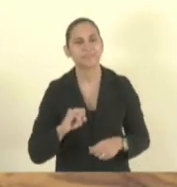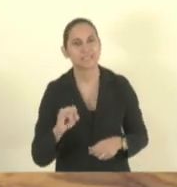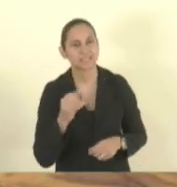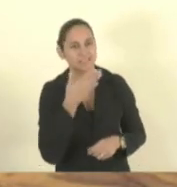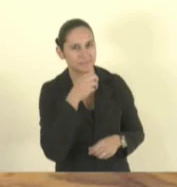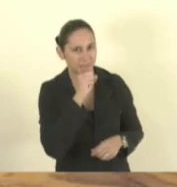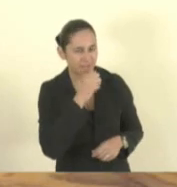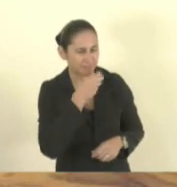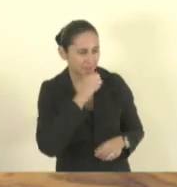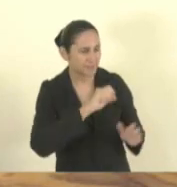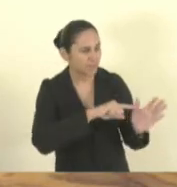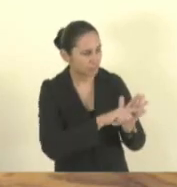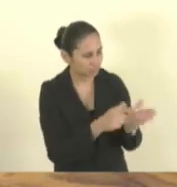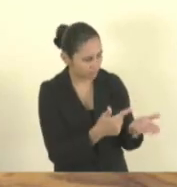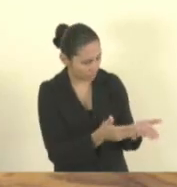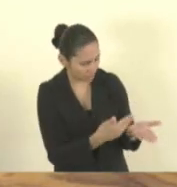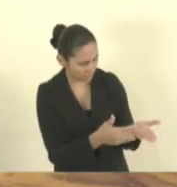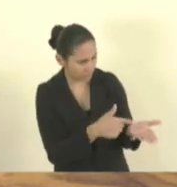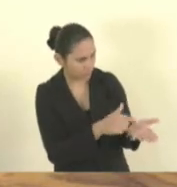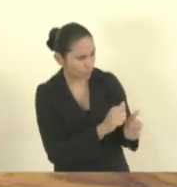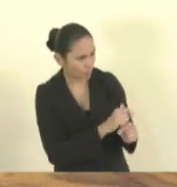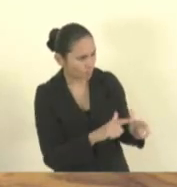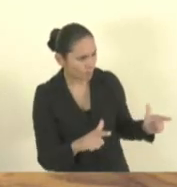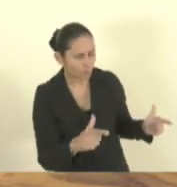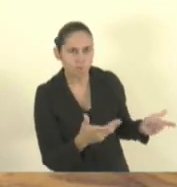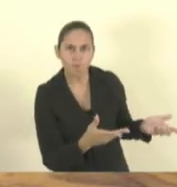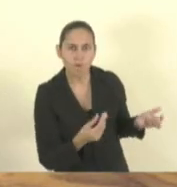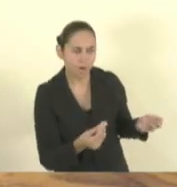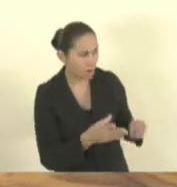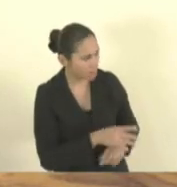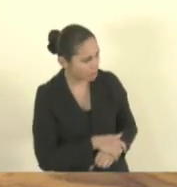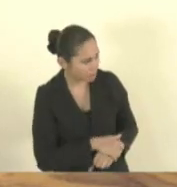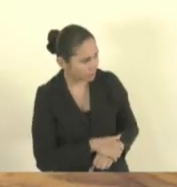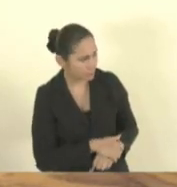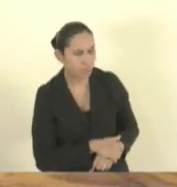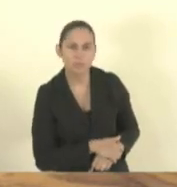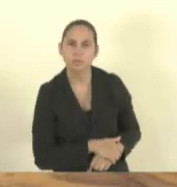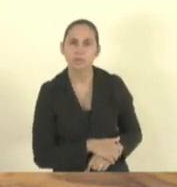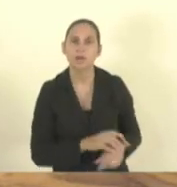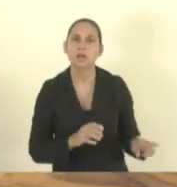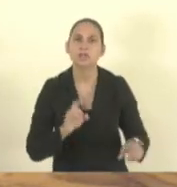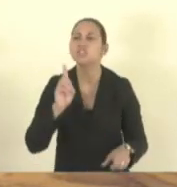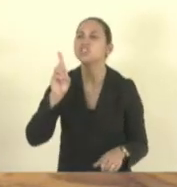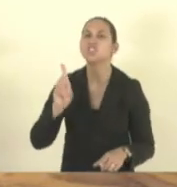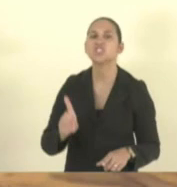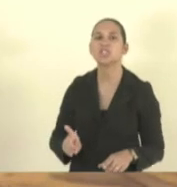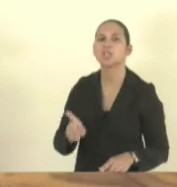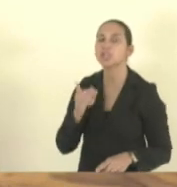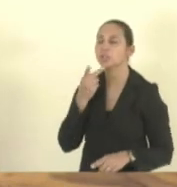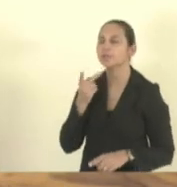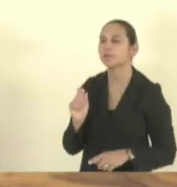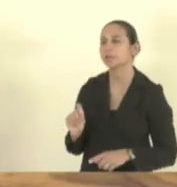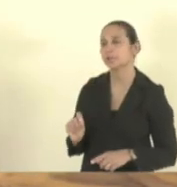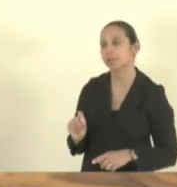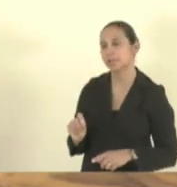caderno do filho está em branco, uma criança que sabe escrever, a diretora simplesmente fala,